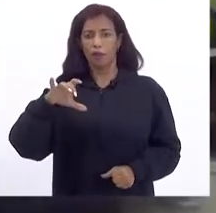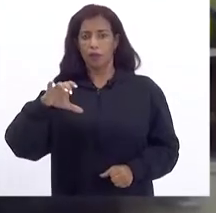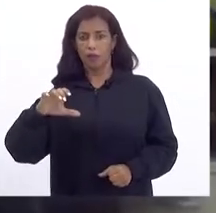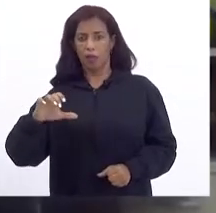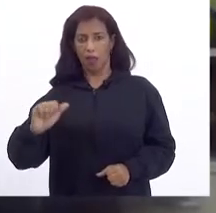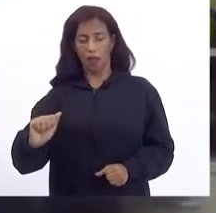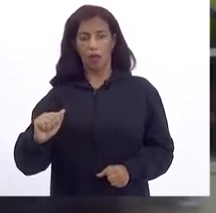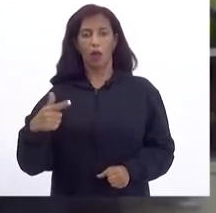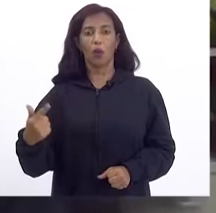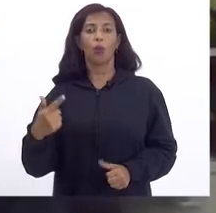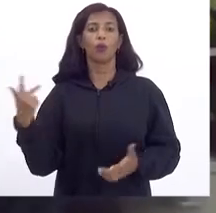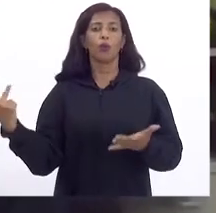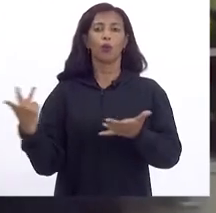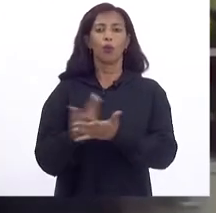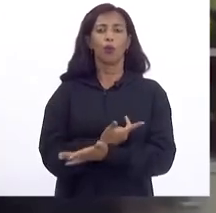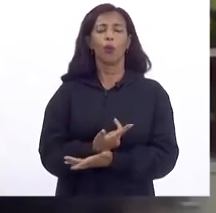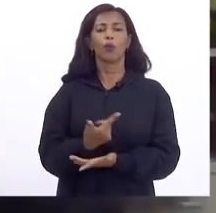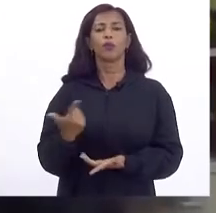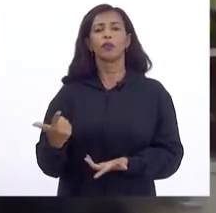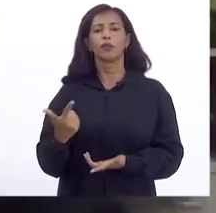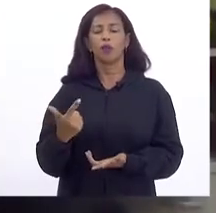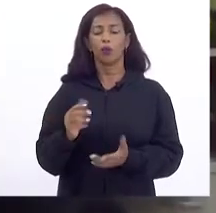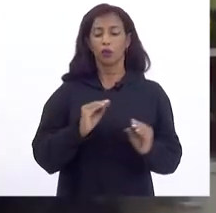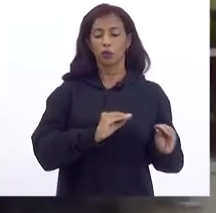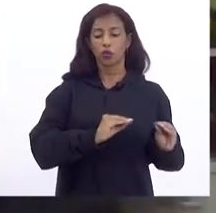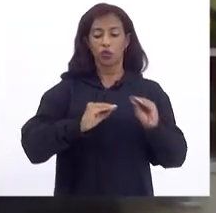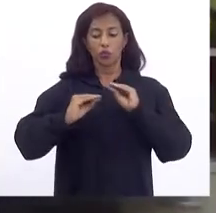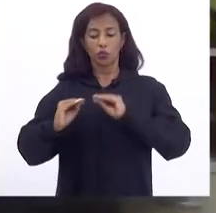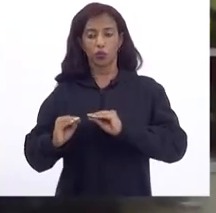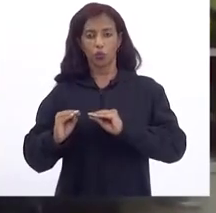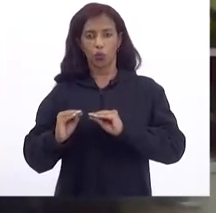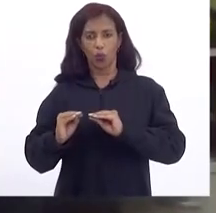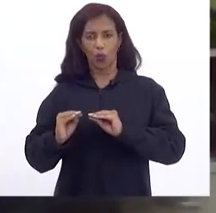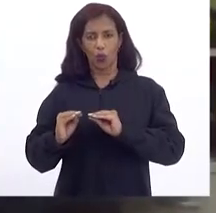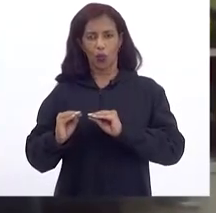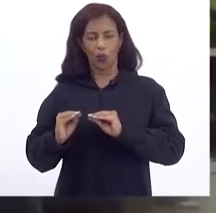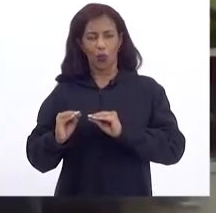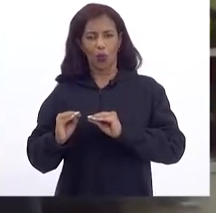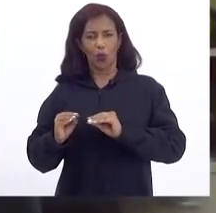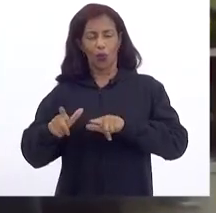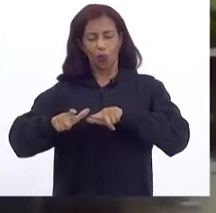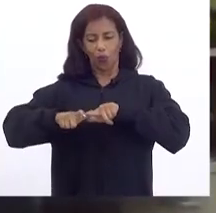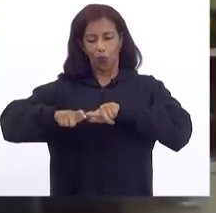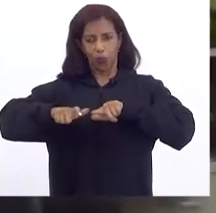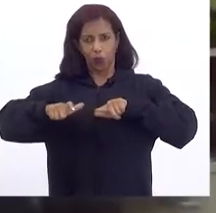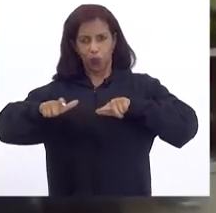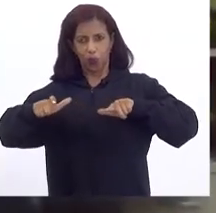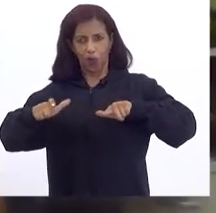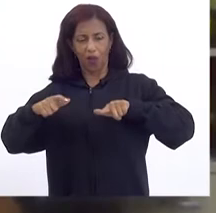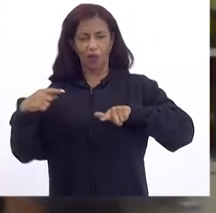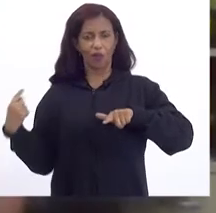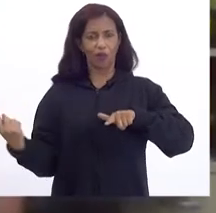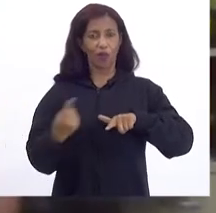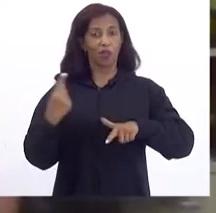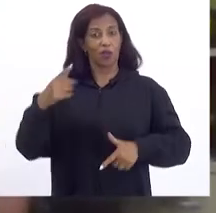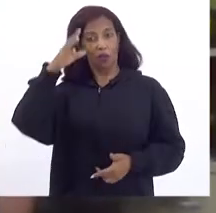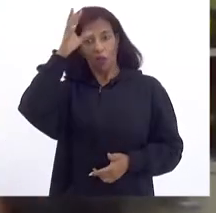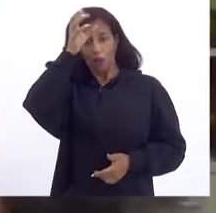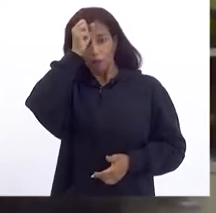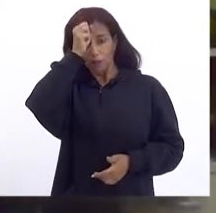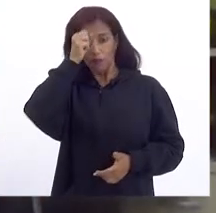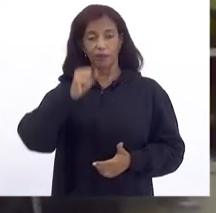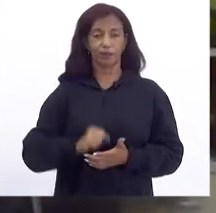Quando nós saímos De menos 23 Com um contingenciamento Gigantesco Foi que nós Aprendemos